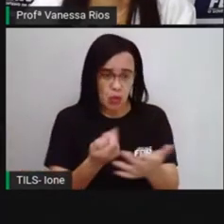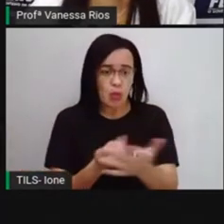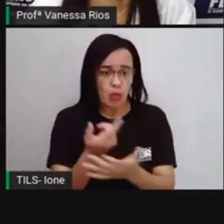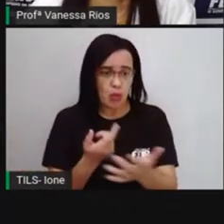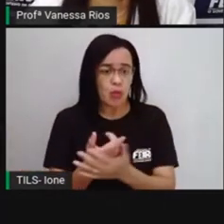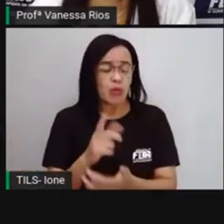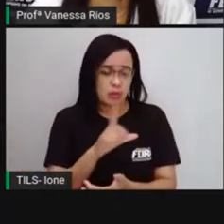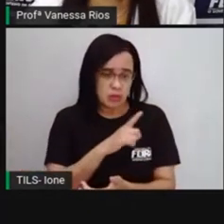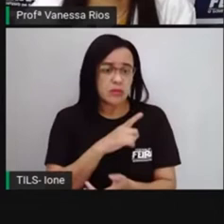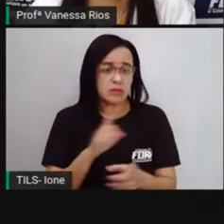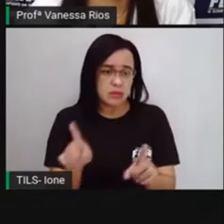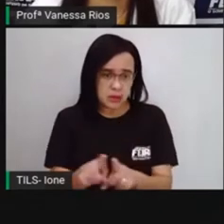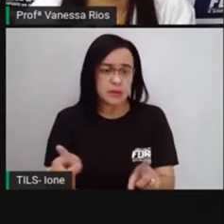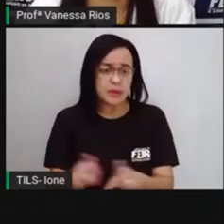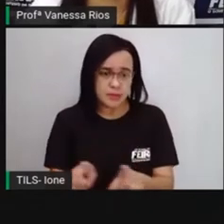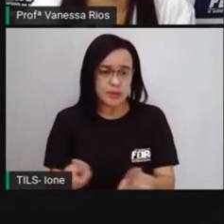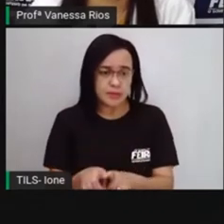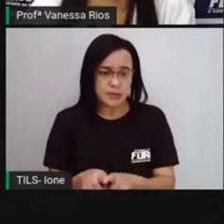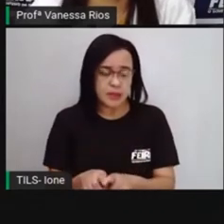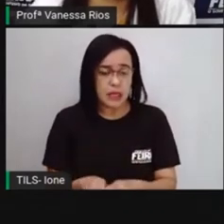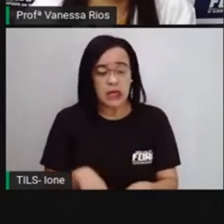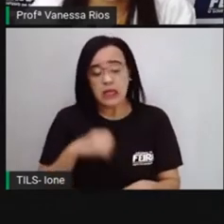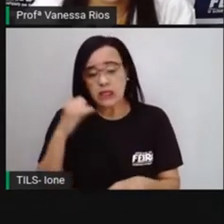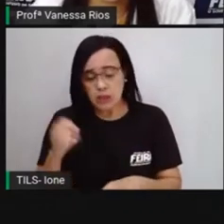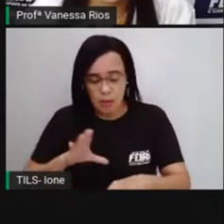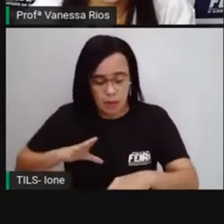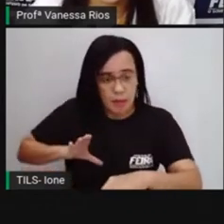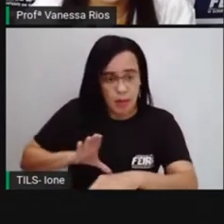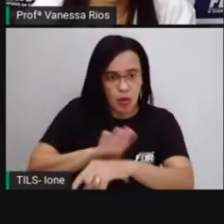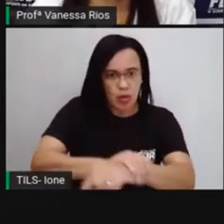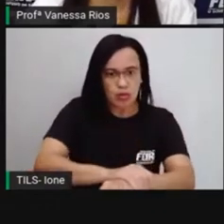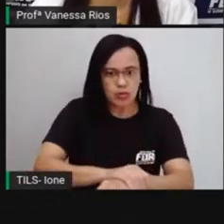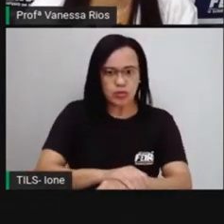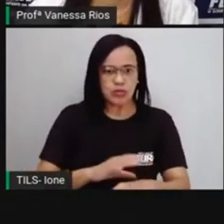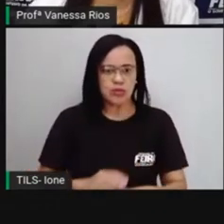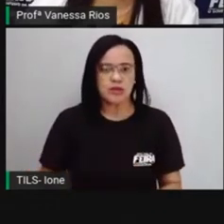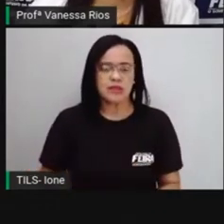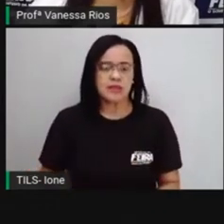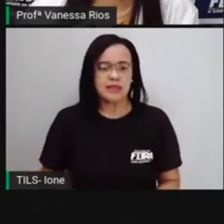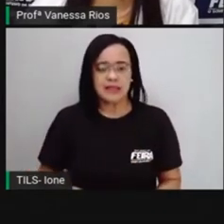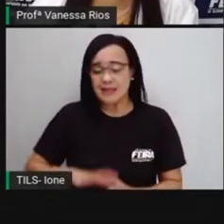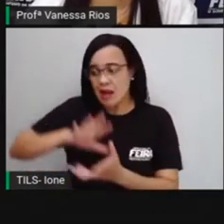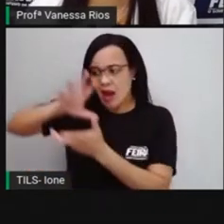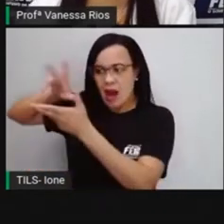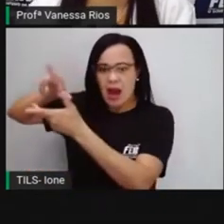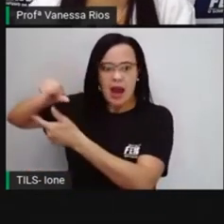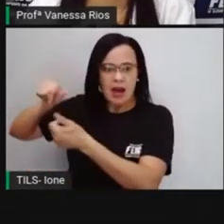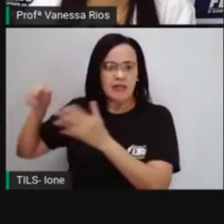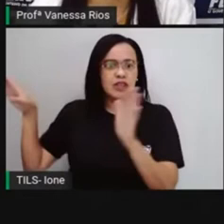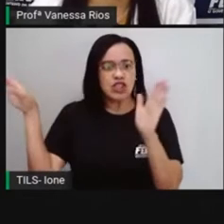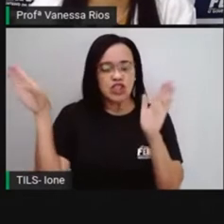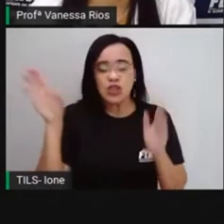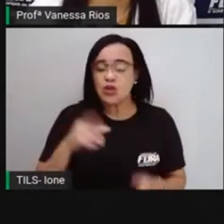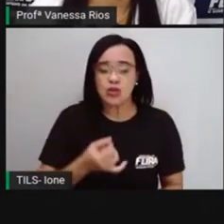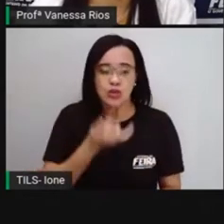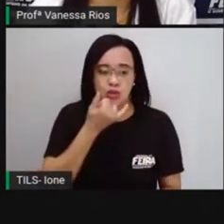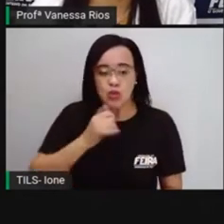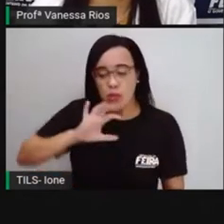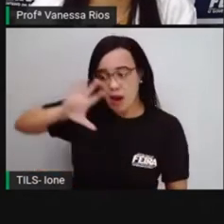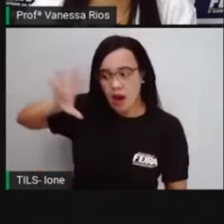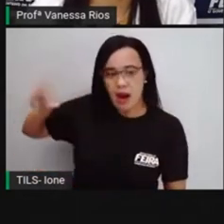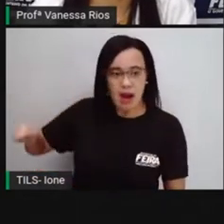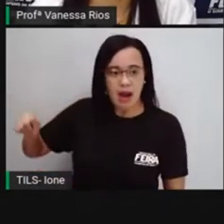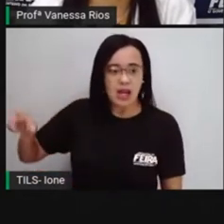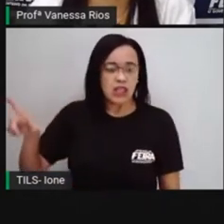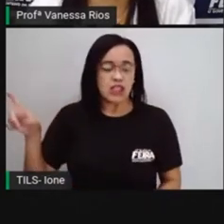Quanto mais os portugueses avançavam na costa africana, mais sentiam a necessidade de se